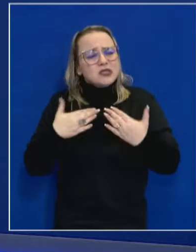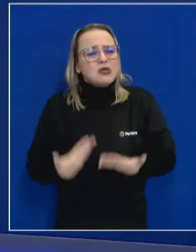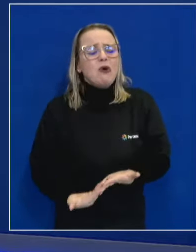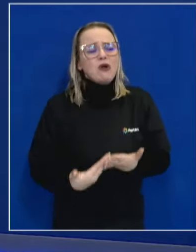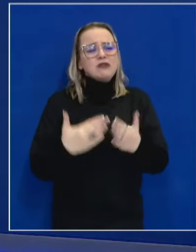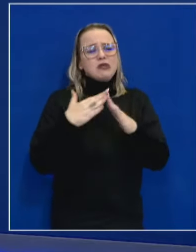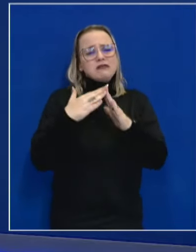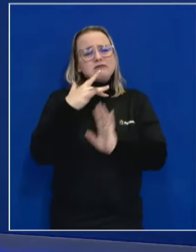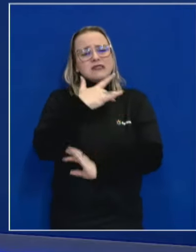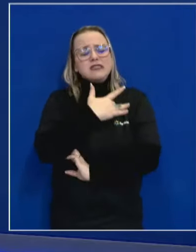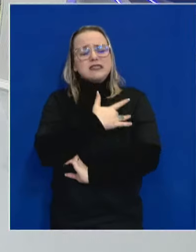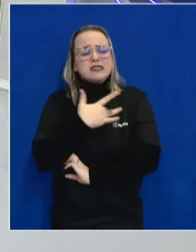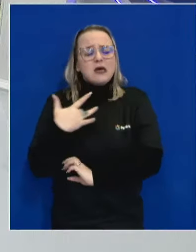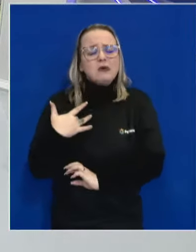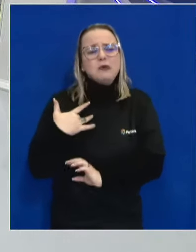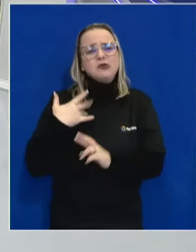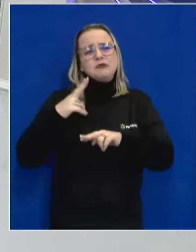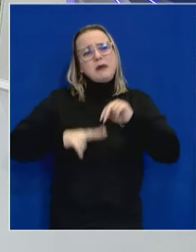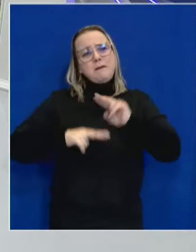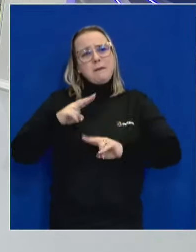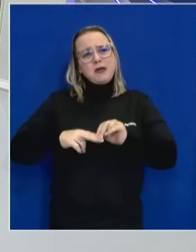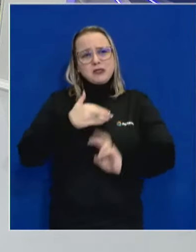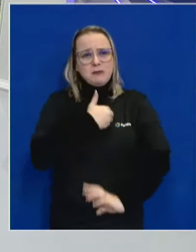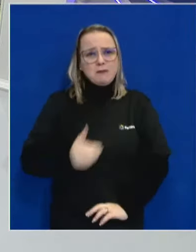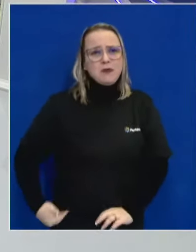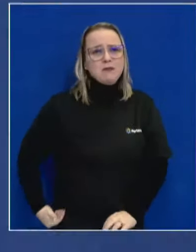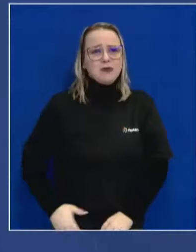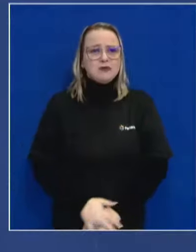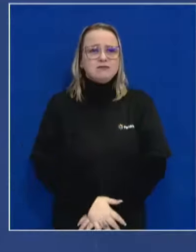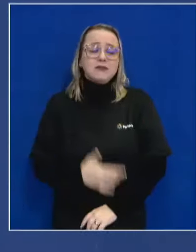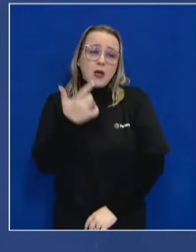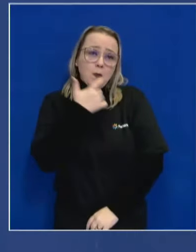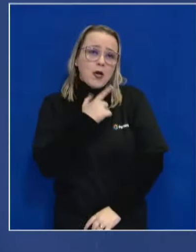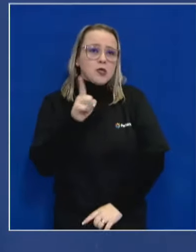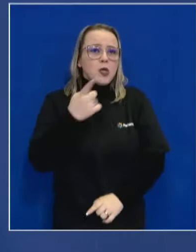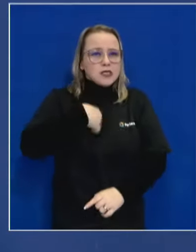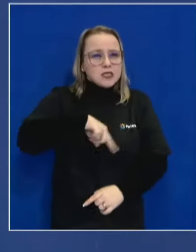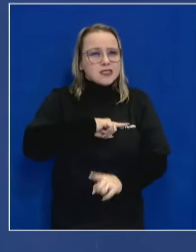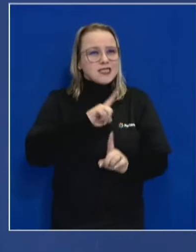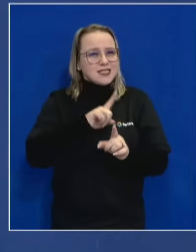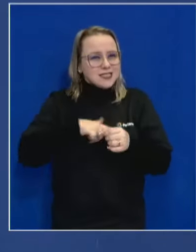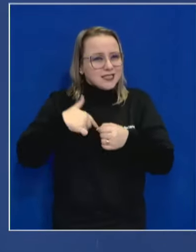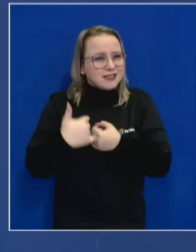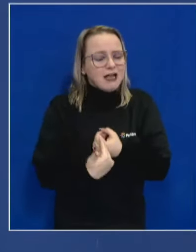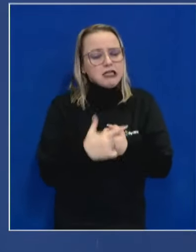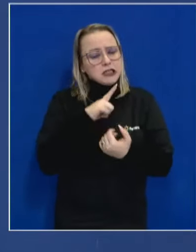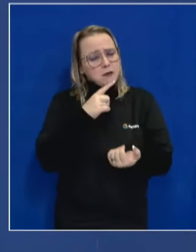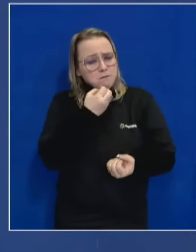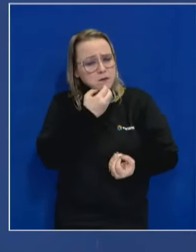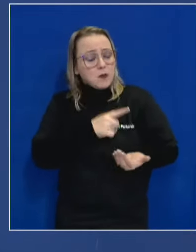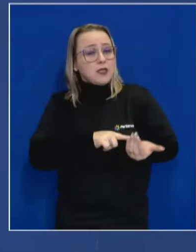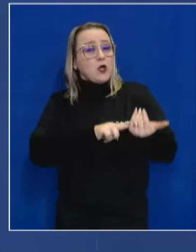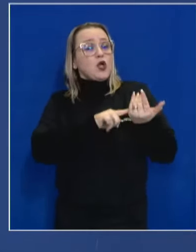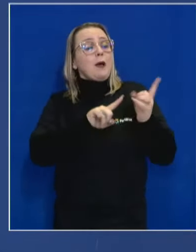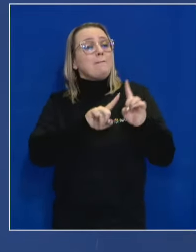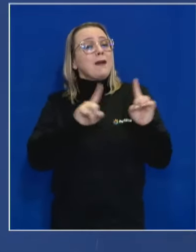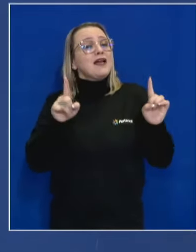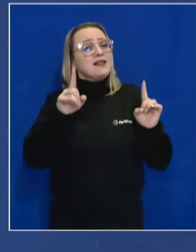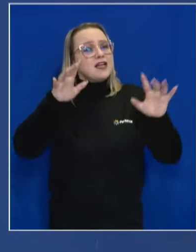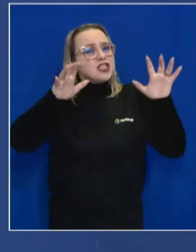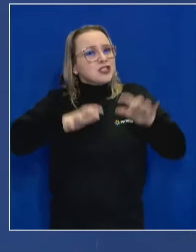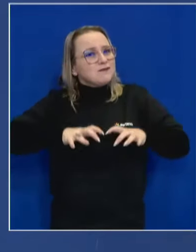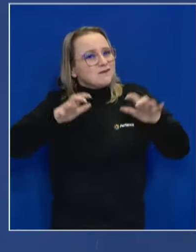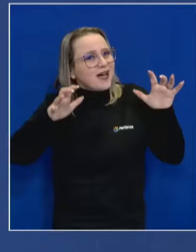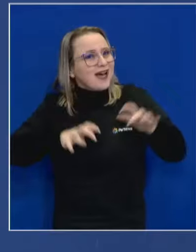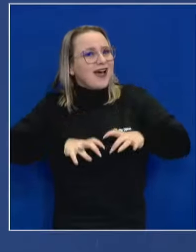e com os parques públicos. Bom, acho que a nossa cidade tem uma boa cobertura tecnológica. Agora, tem que dizer o seguinte, a chuvarada